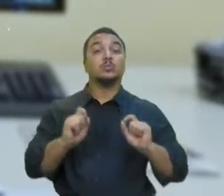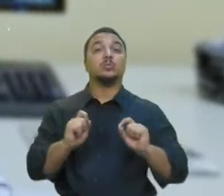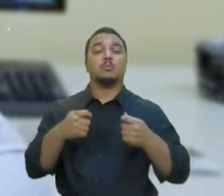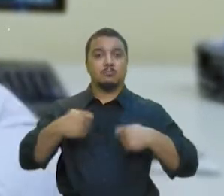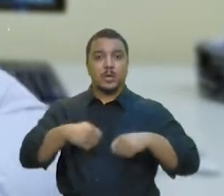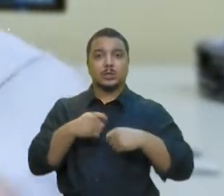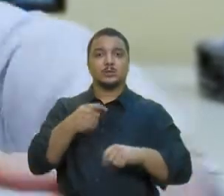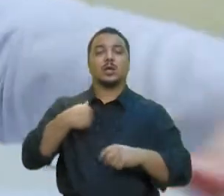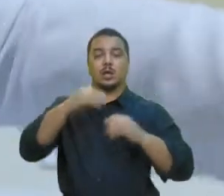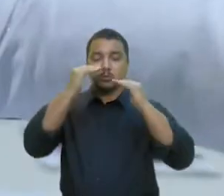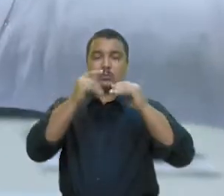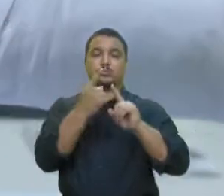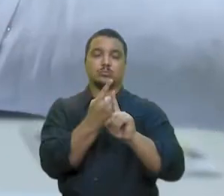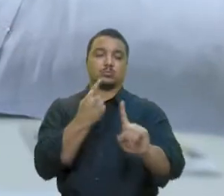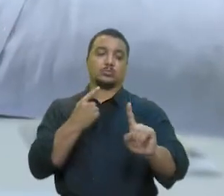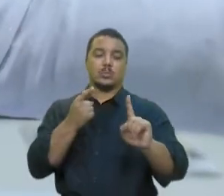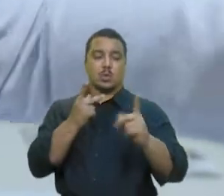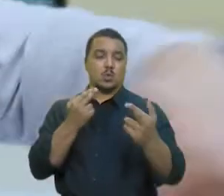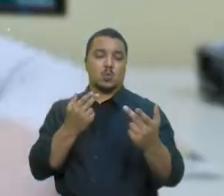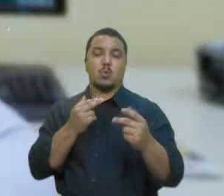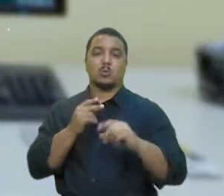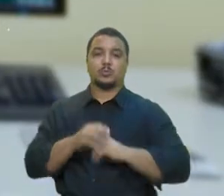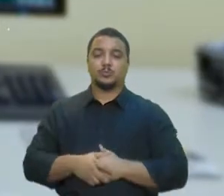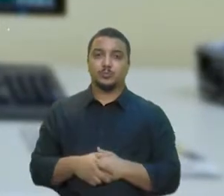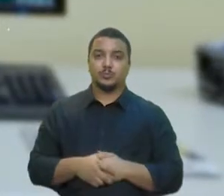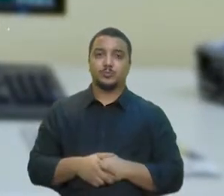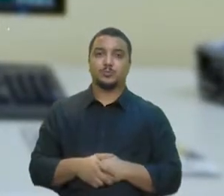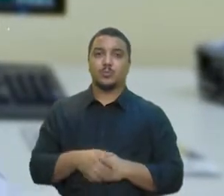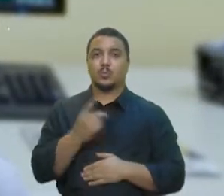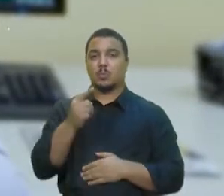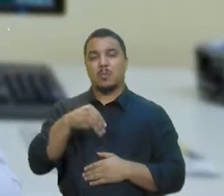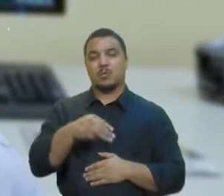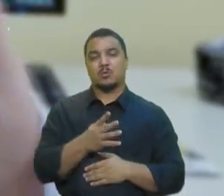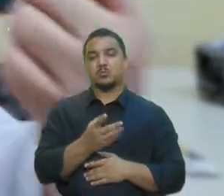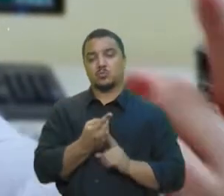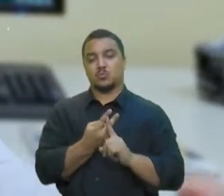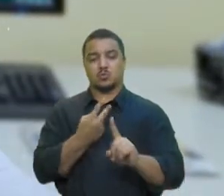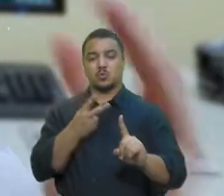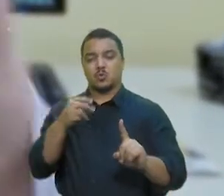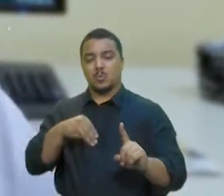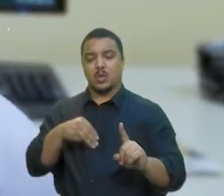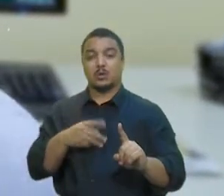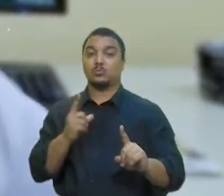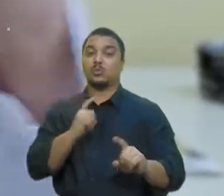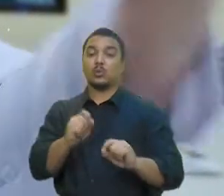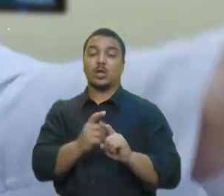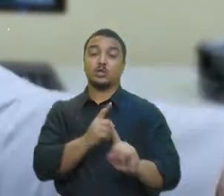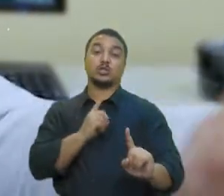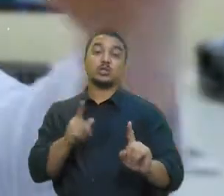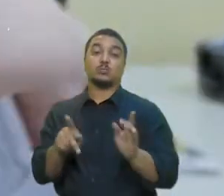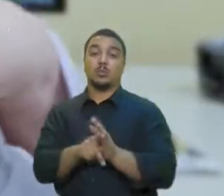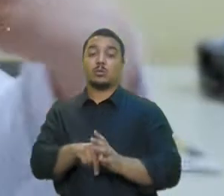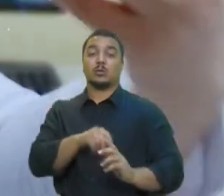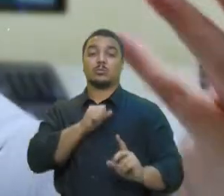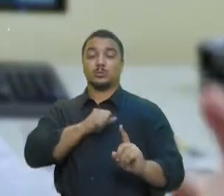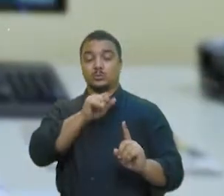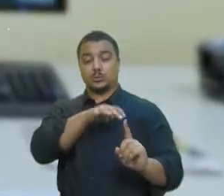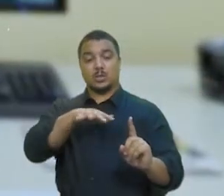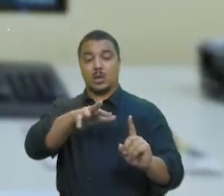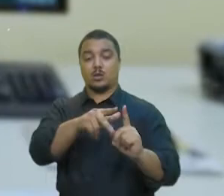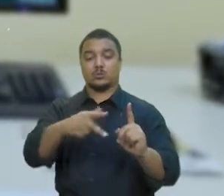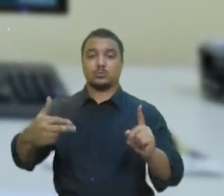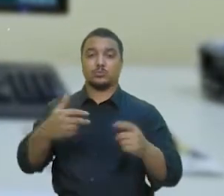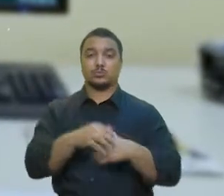mantenha aquele distanciamento, mais ou menos de um metro e meio a dois metros, que é justamente a distância para que as secreções realmente tenham o risco de